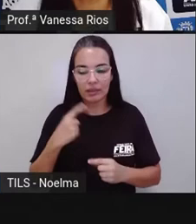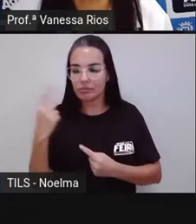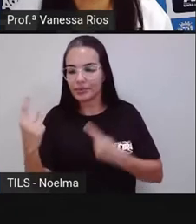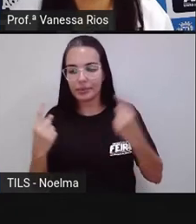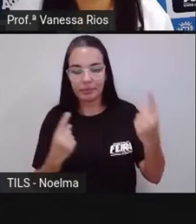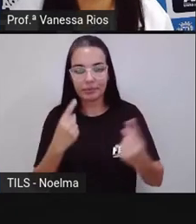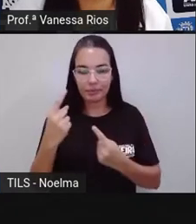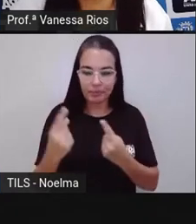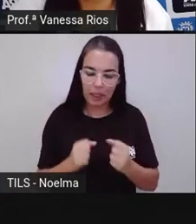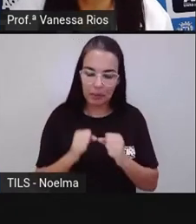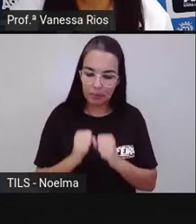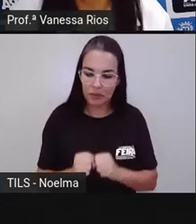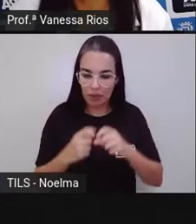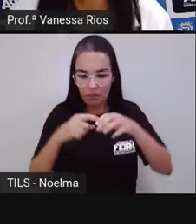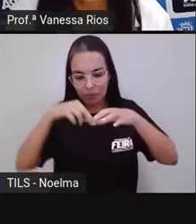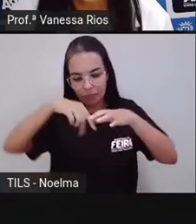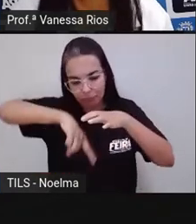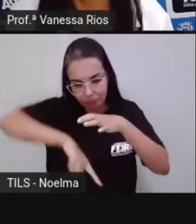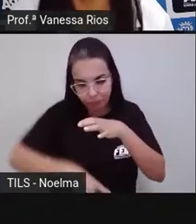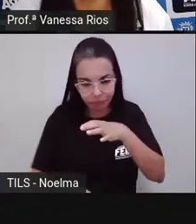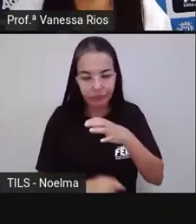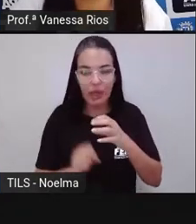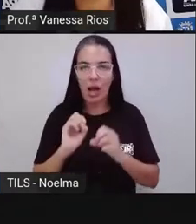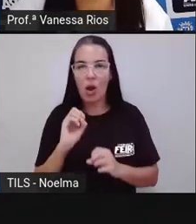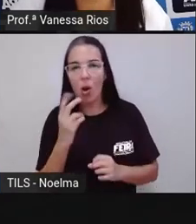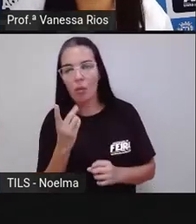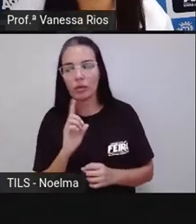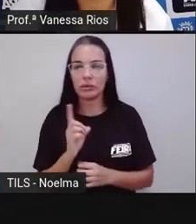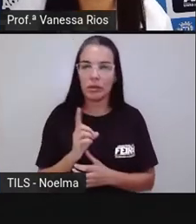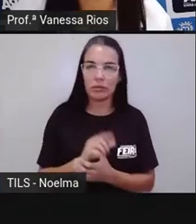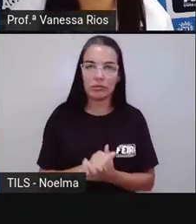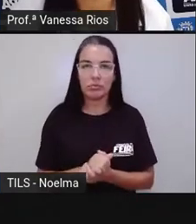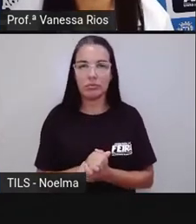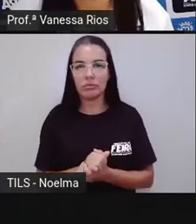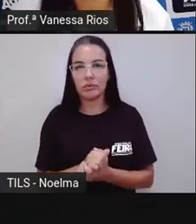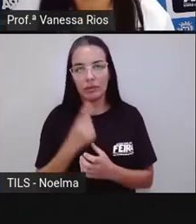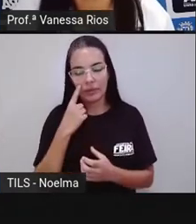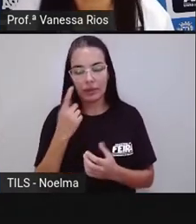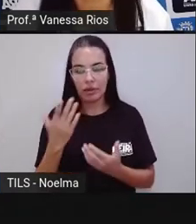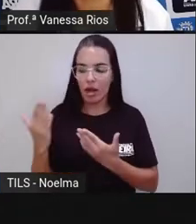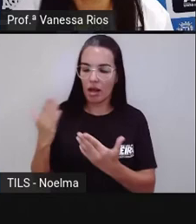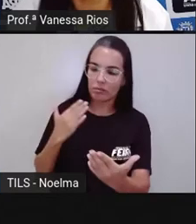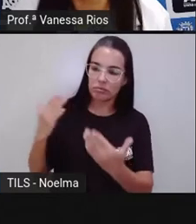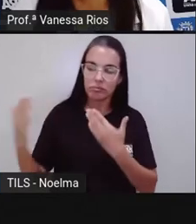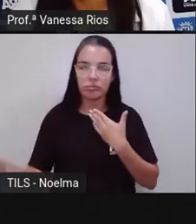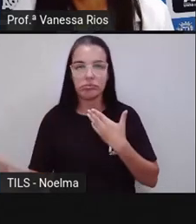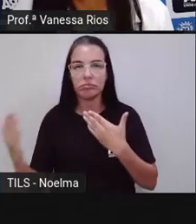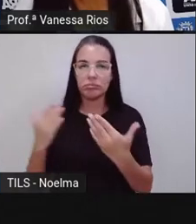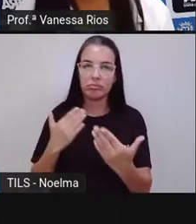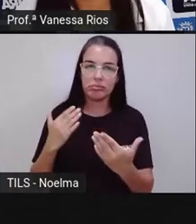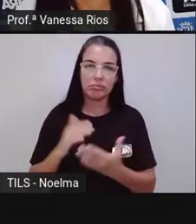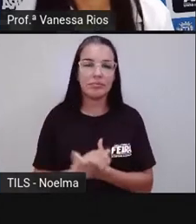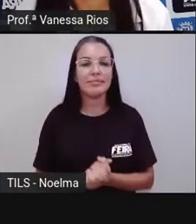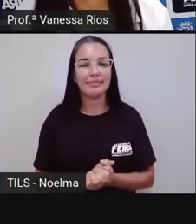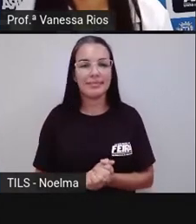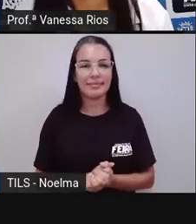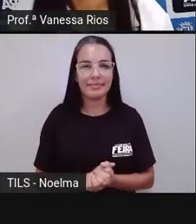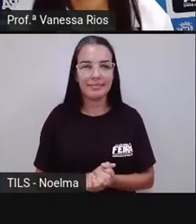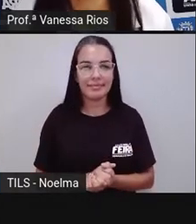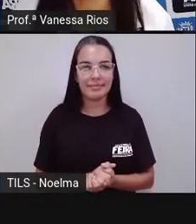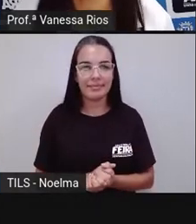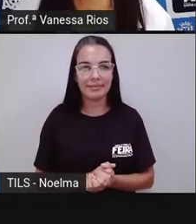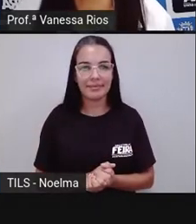substâncias possam afundar ou não. E aí a gente vai fazer justamente a relação com o que acontece no mar morto.